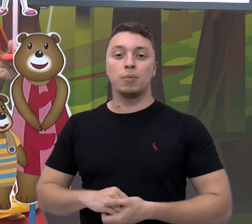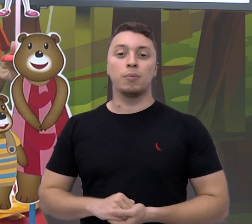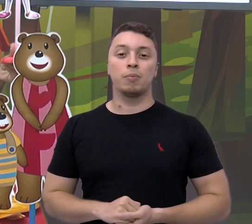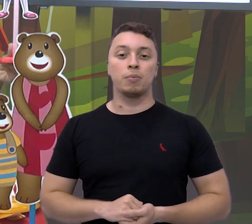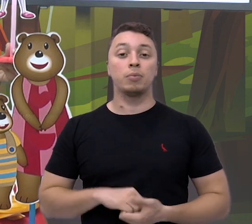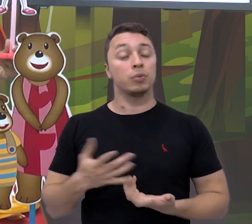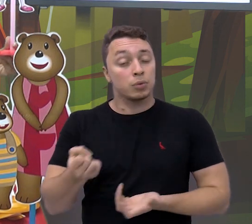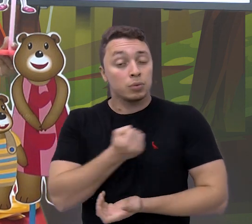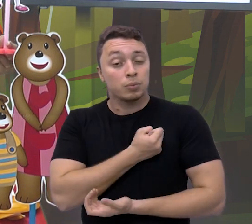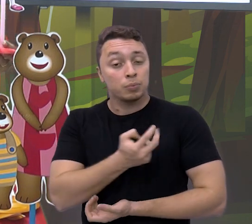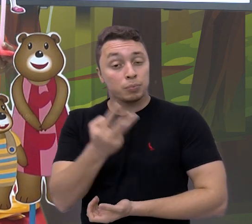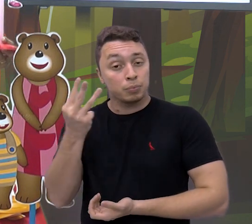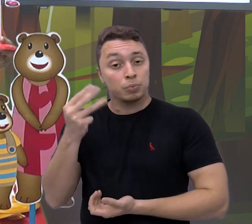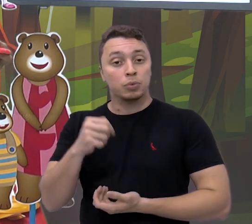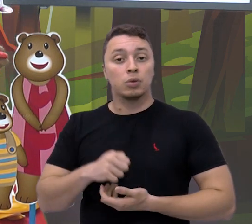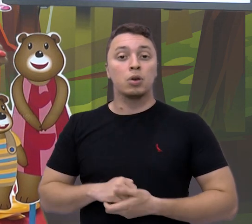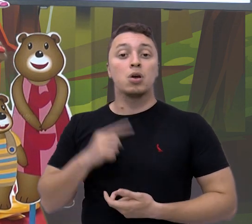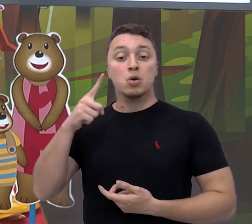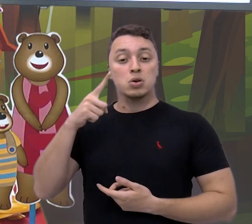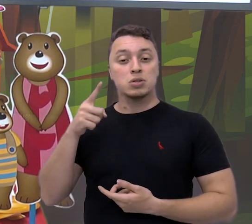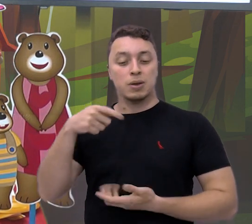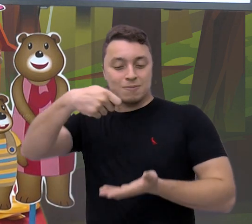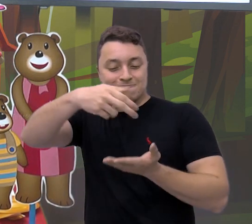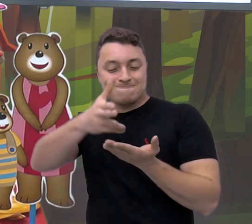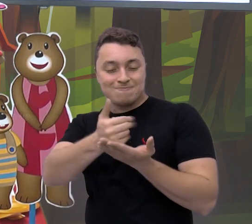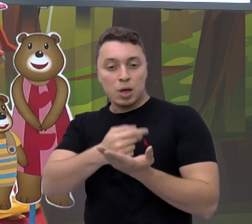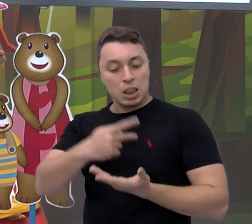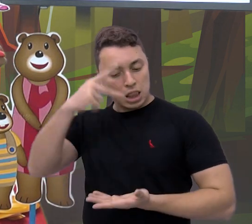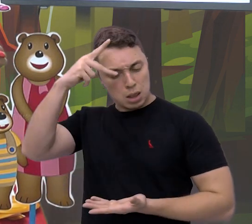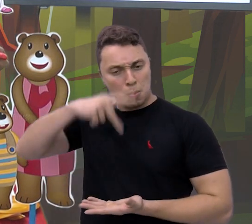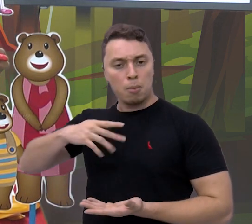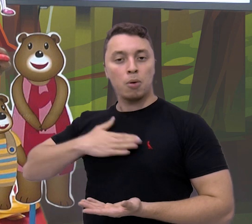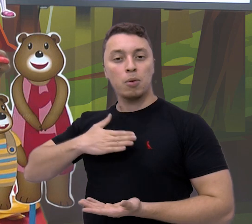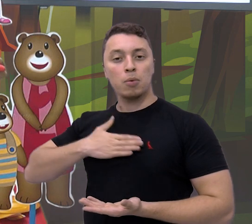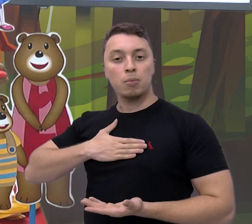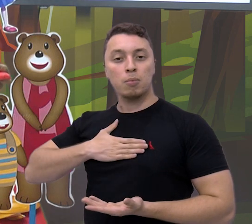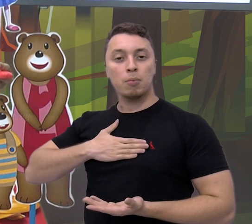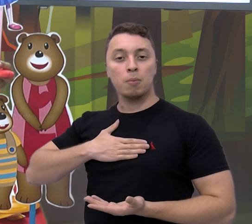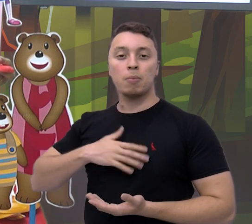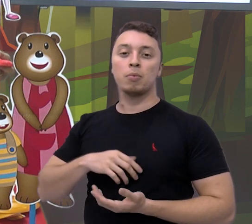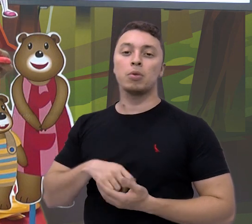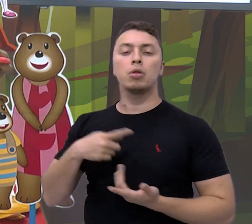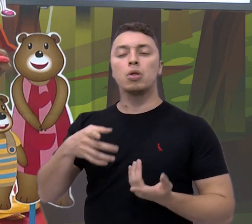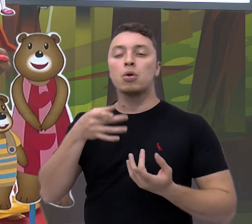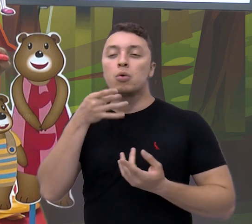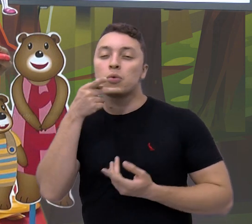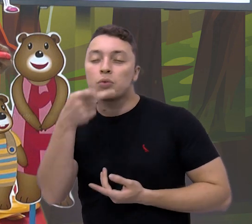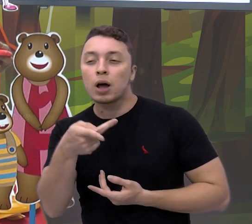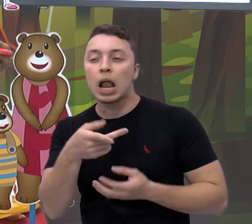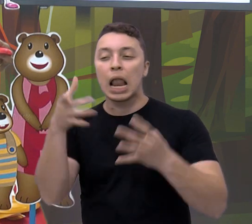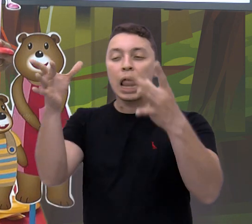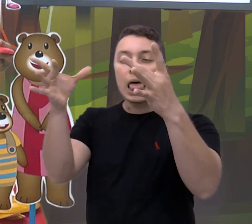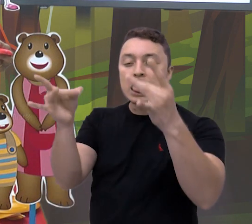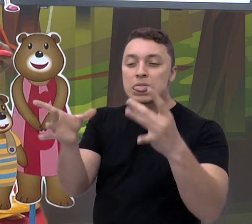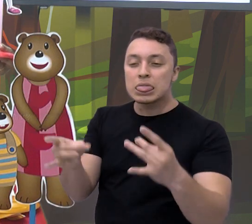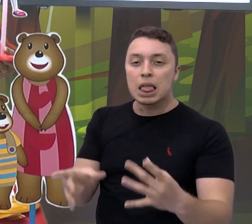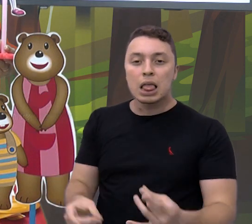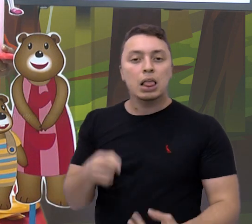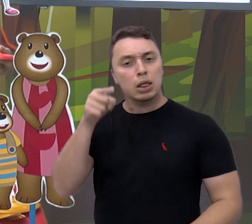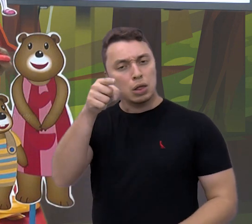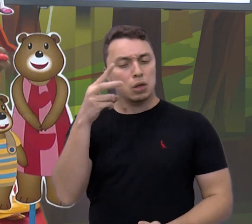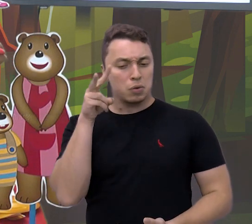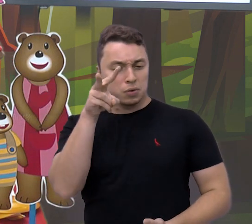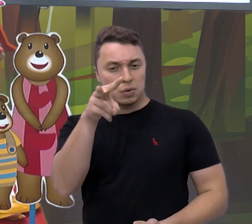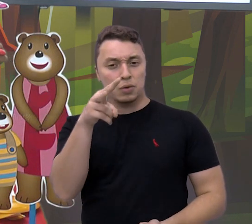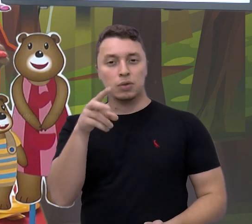terceira questão, você vai fazer o seu desenho. Quando eu digo com suas suas características, é do jeito que você se